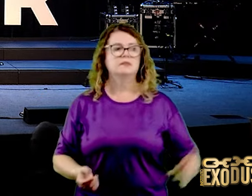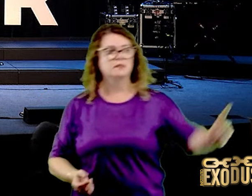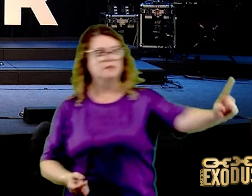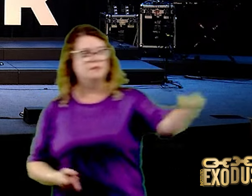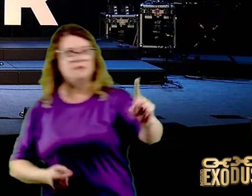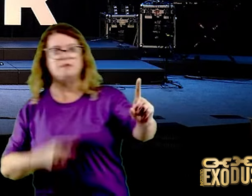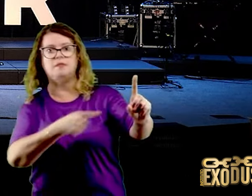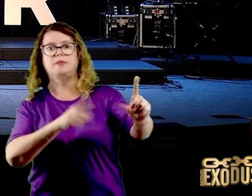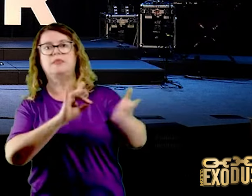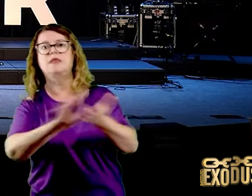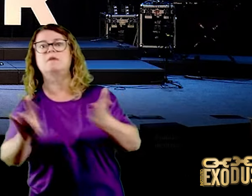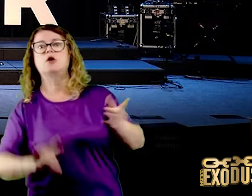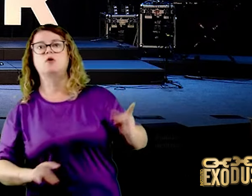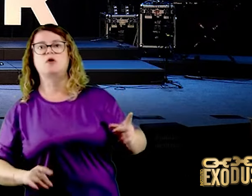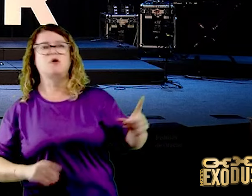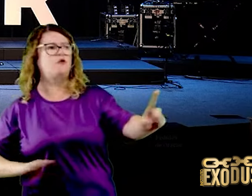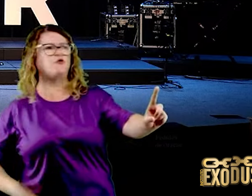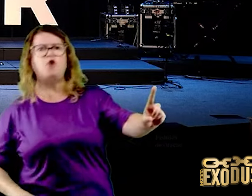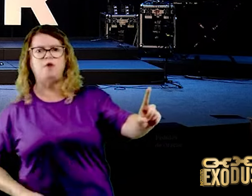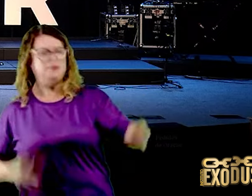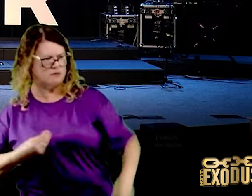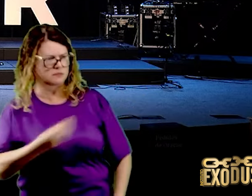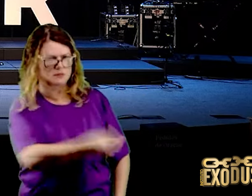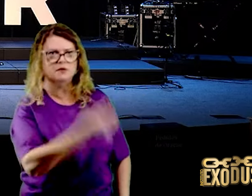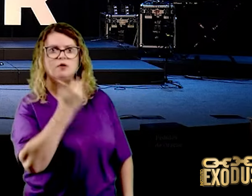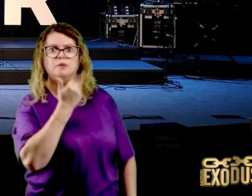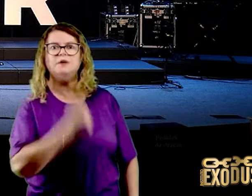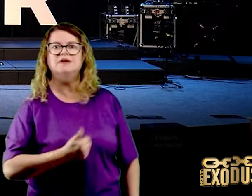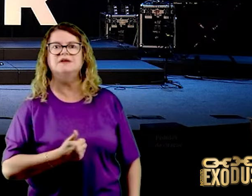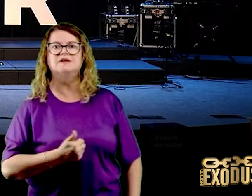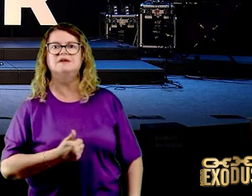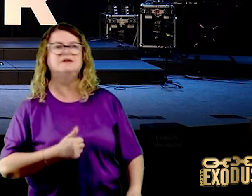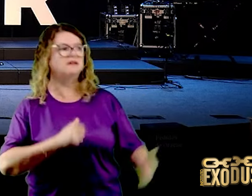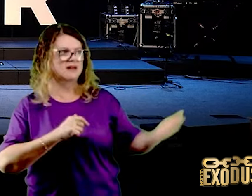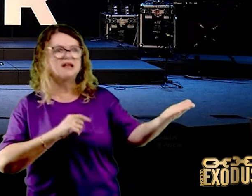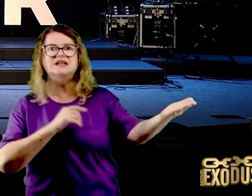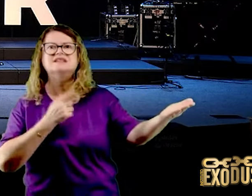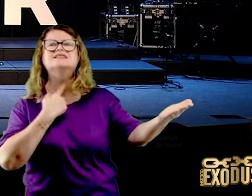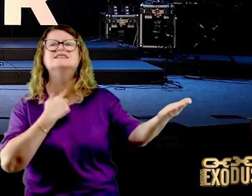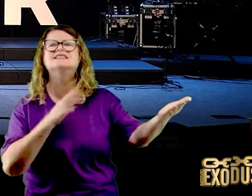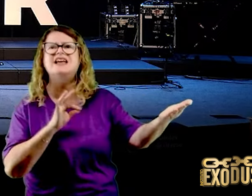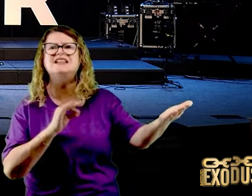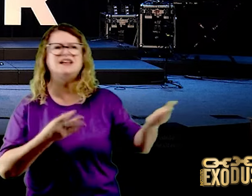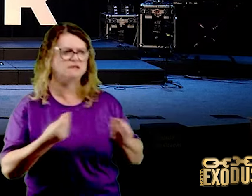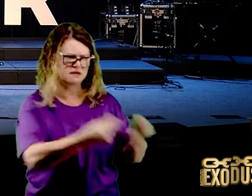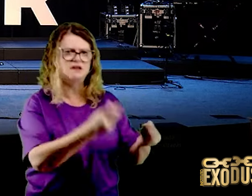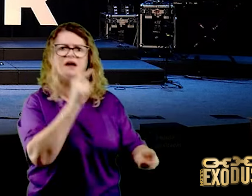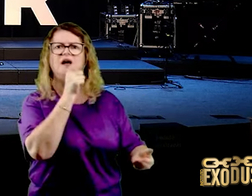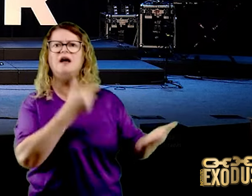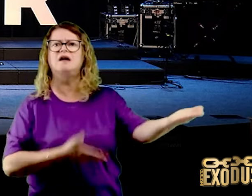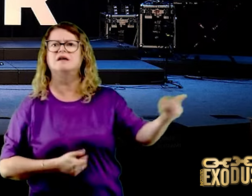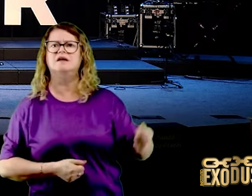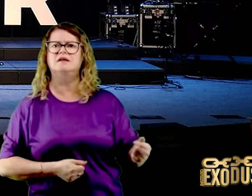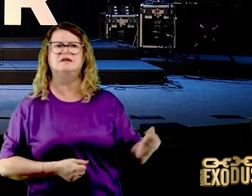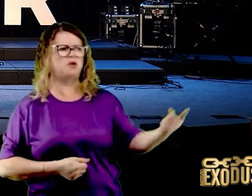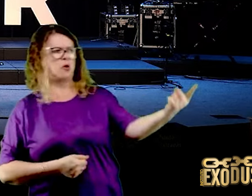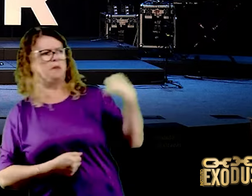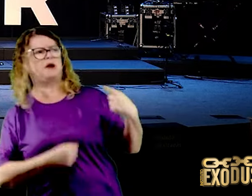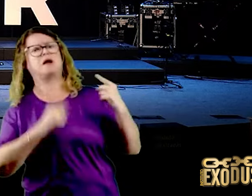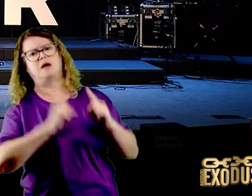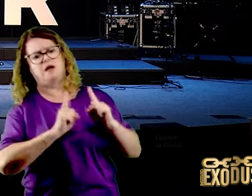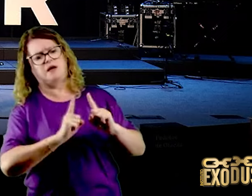Dá para ir de comer. Ele tem sede? Dá para ir de beber. Ele te obriga a caminhar uma milha? Vai duas.